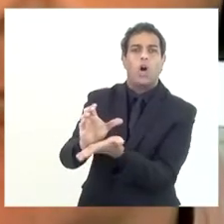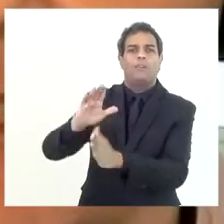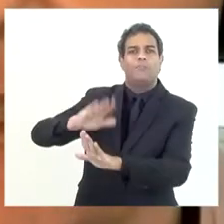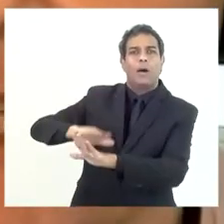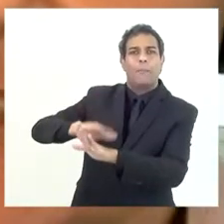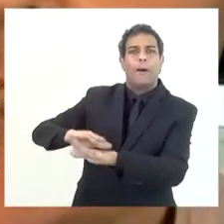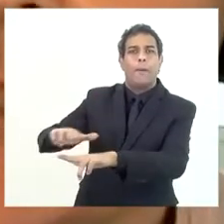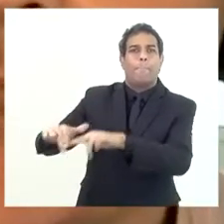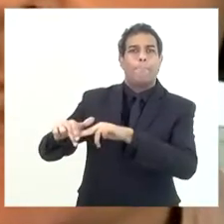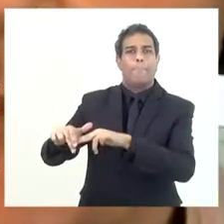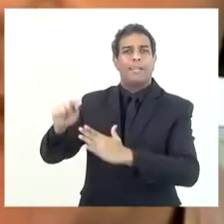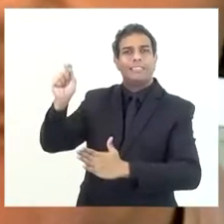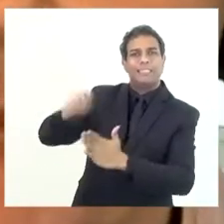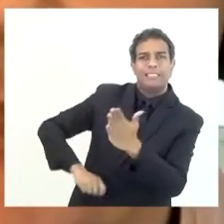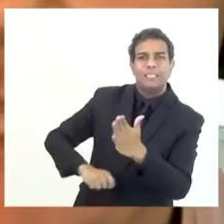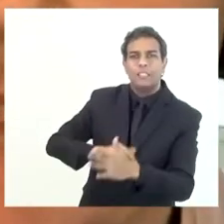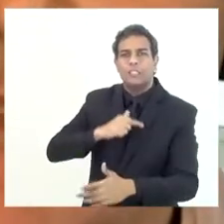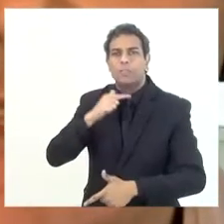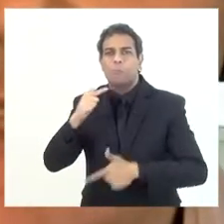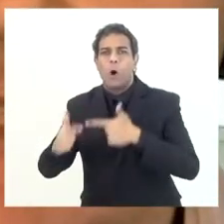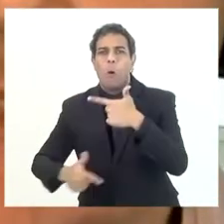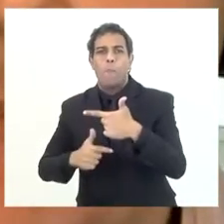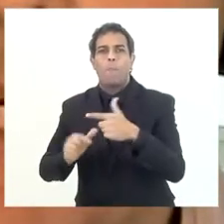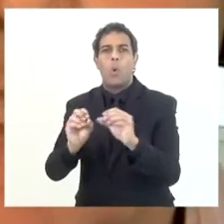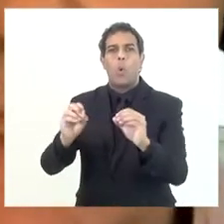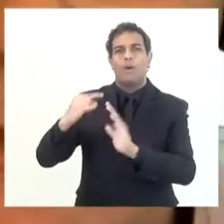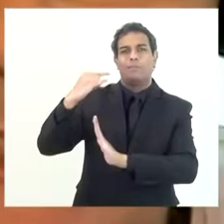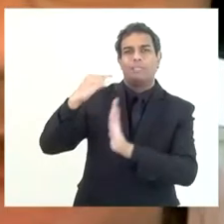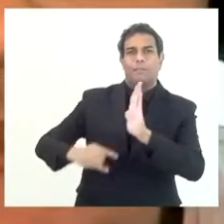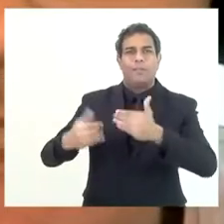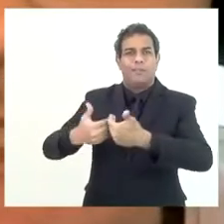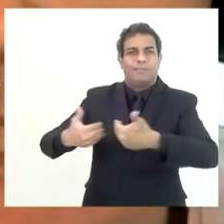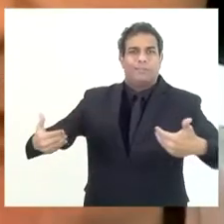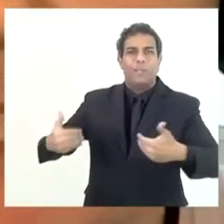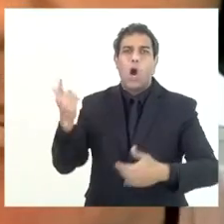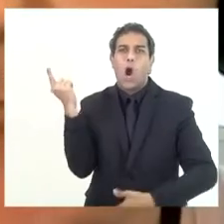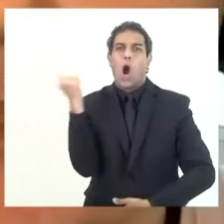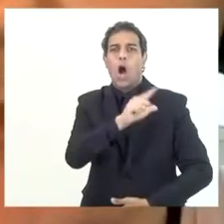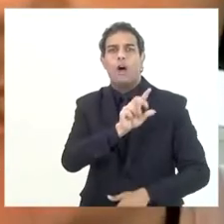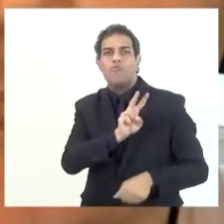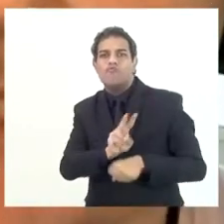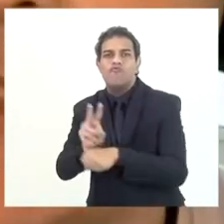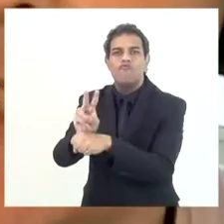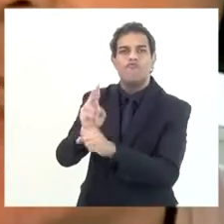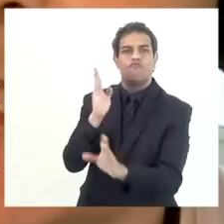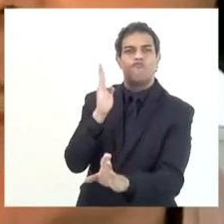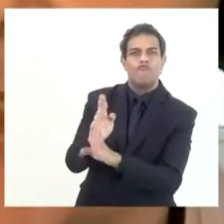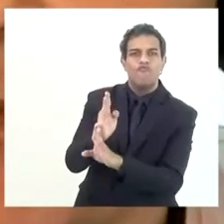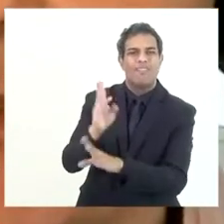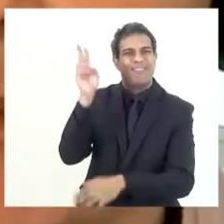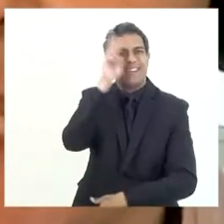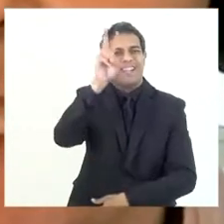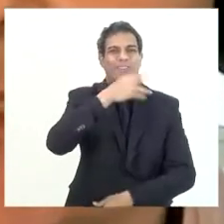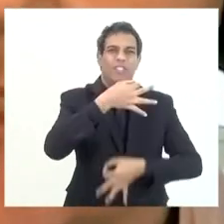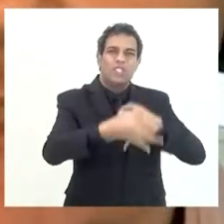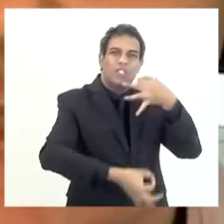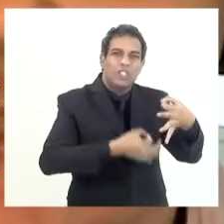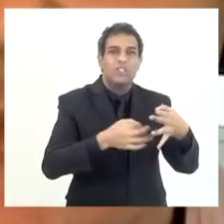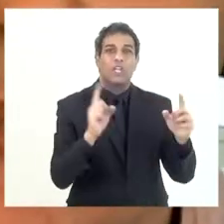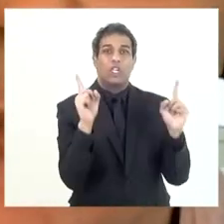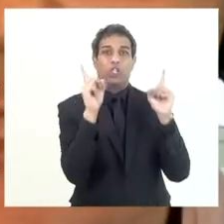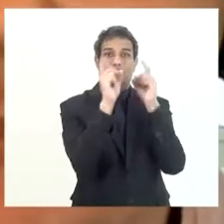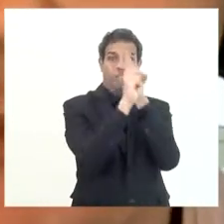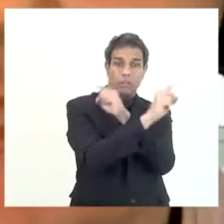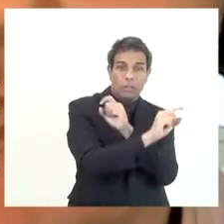dívida ativa, a gente não tem esse problema, porque a receita está separada, então a gente consegue identificar aquilo que eu citei de dificuldade